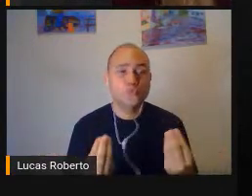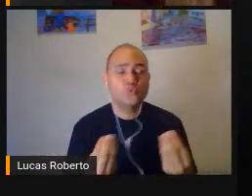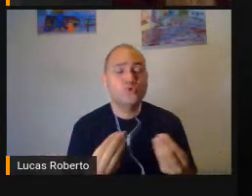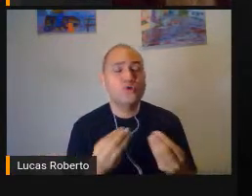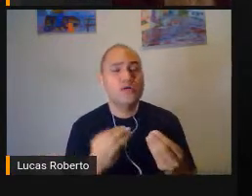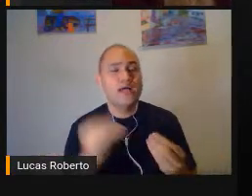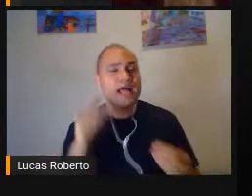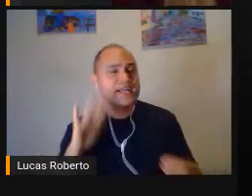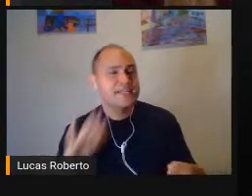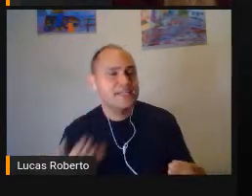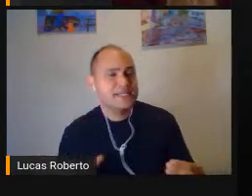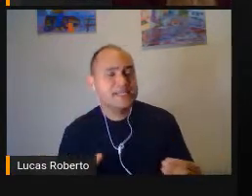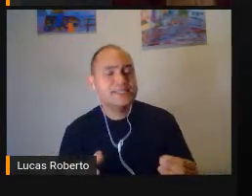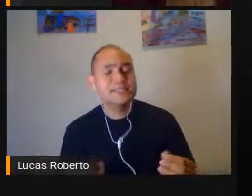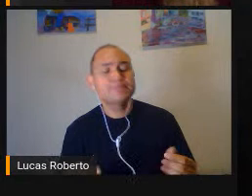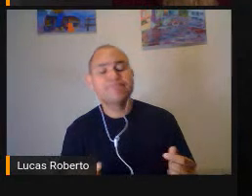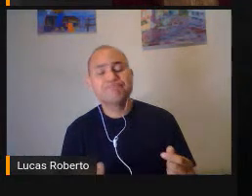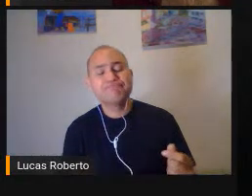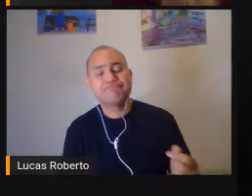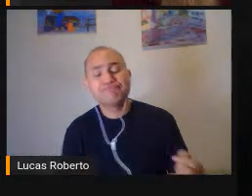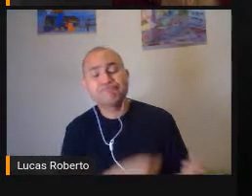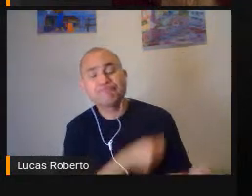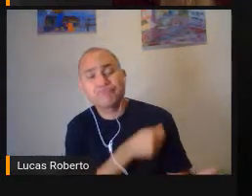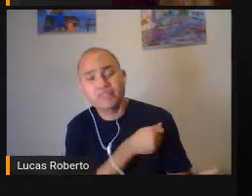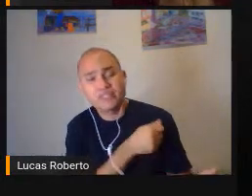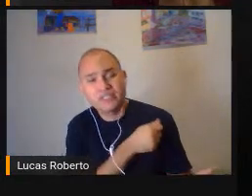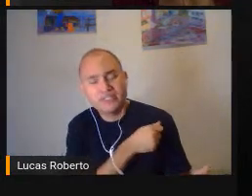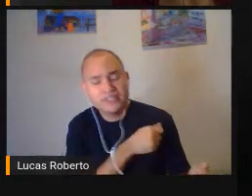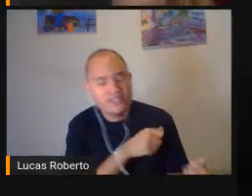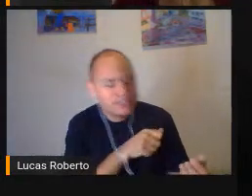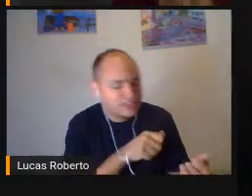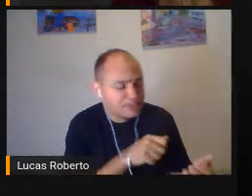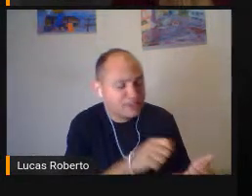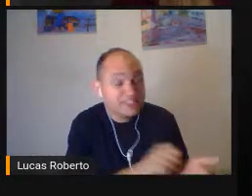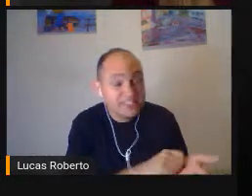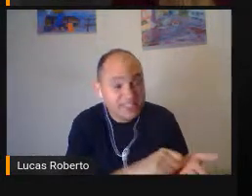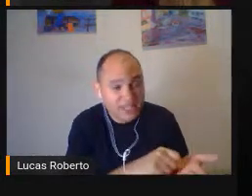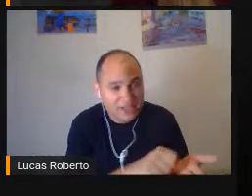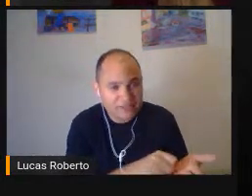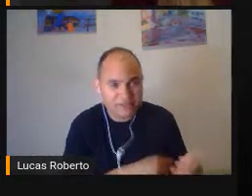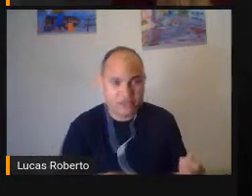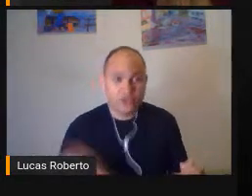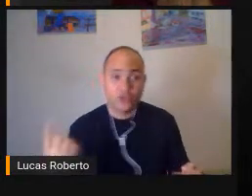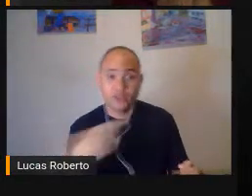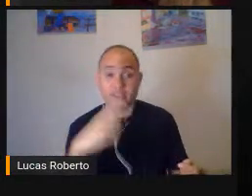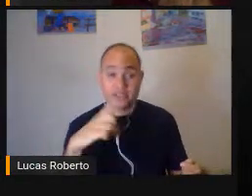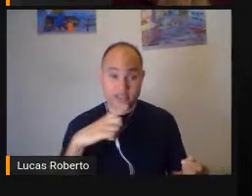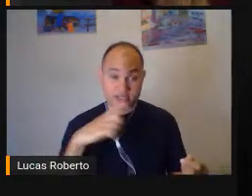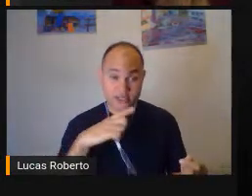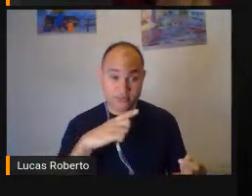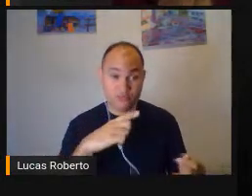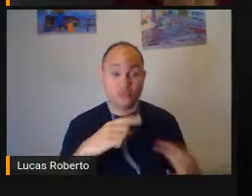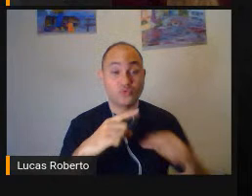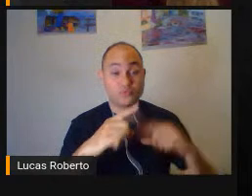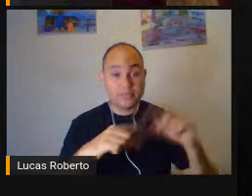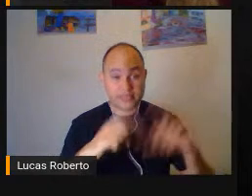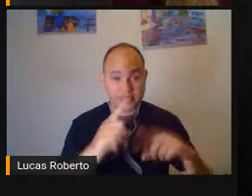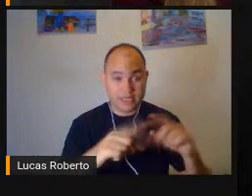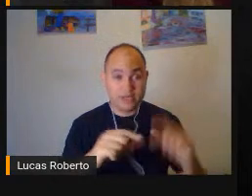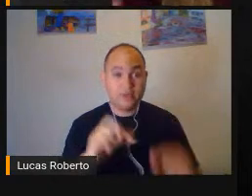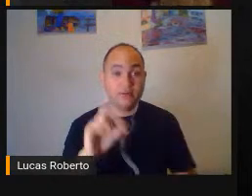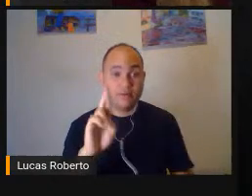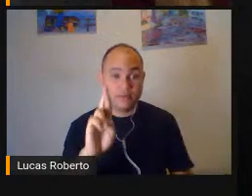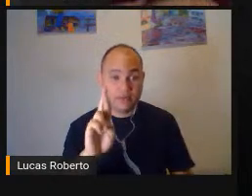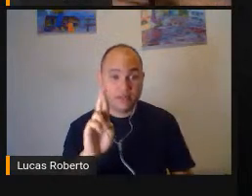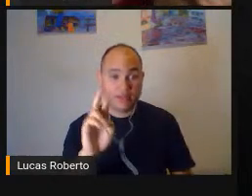Então a gente tem Um instrumento Muito conhecido Que é a reglete de mesa Compulsão Quase toda escola tem É comum também